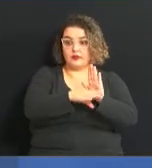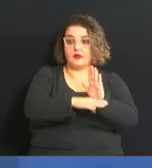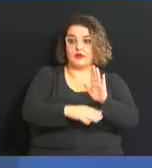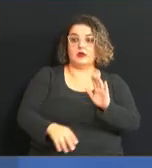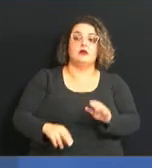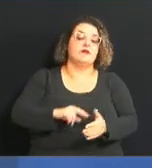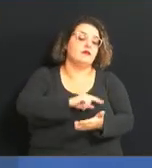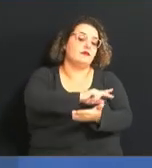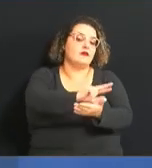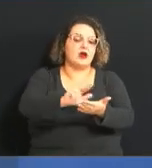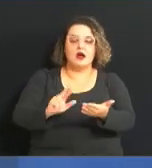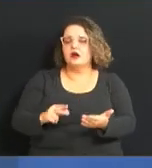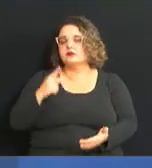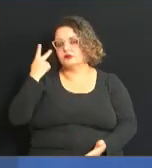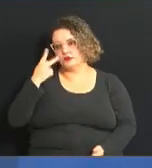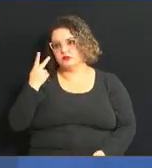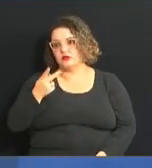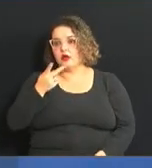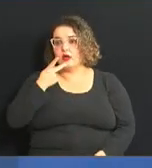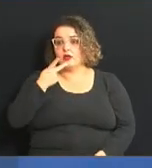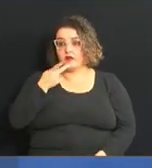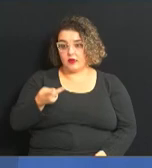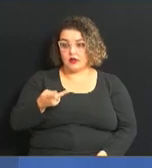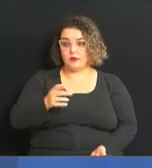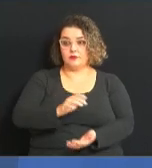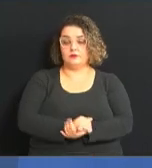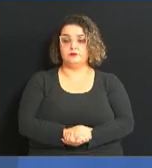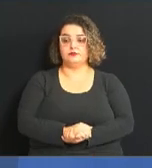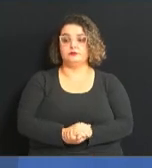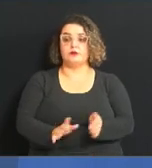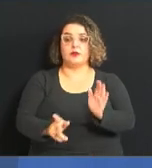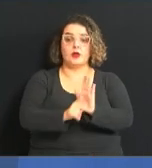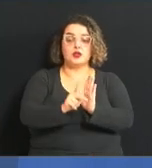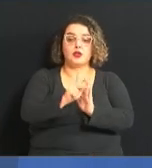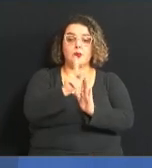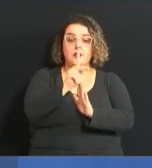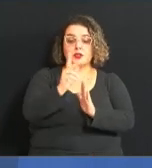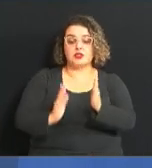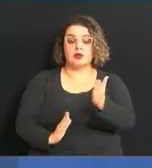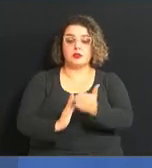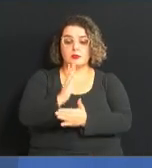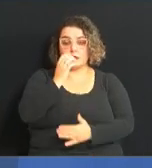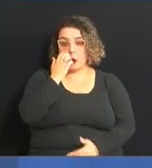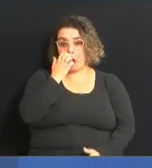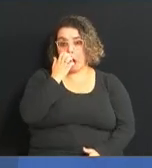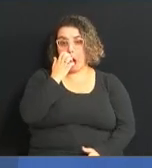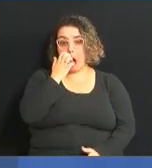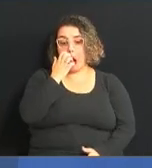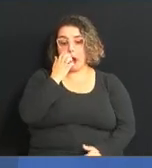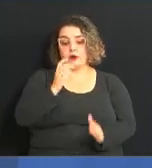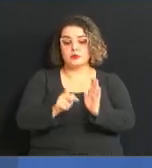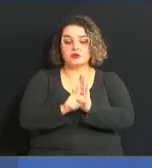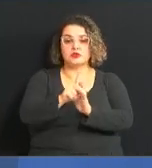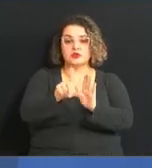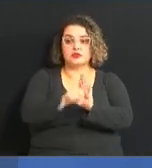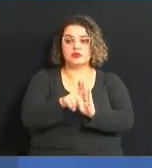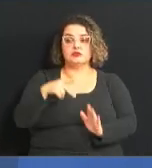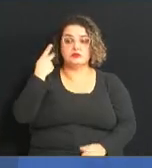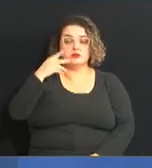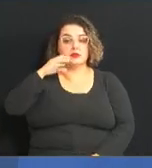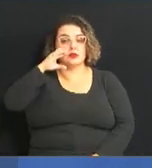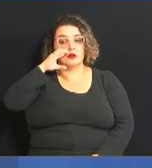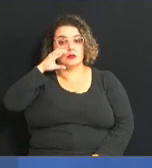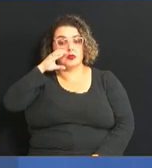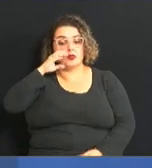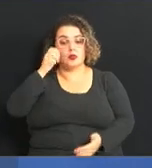vários parlamentares. Vamos falar um pouquinho então desse projeto que foi aprovado. um projeto de lei do vereador Luiz Cirilo, que